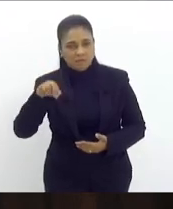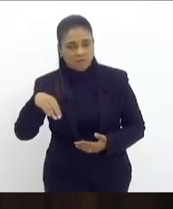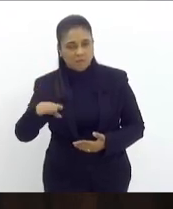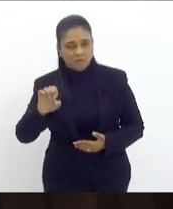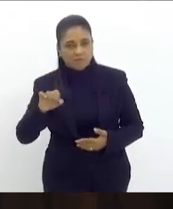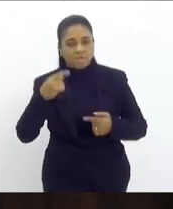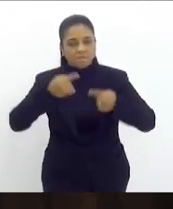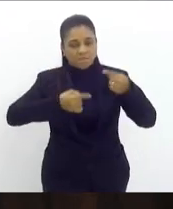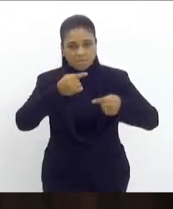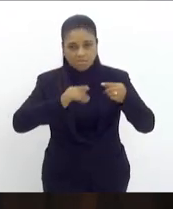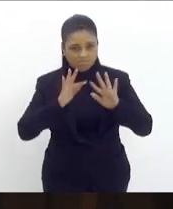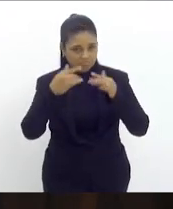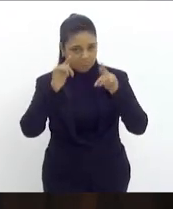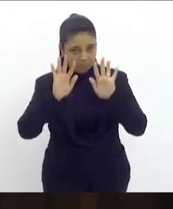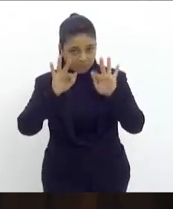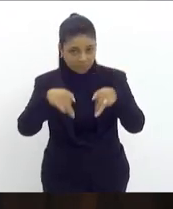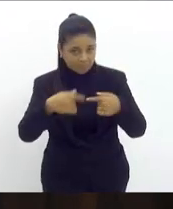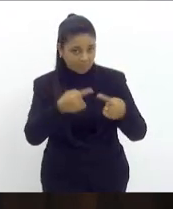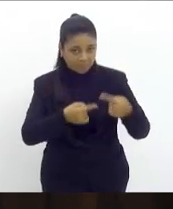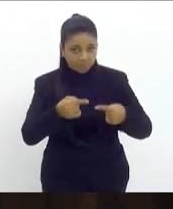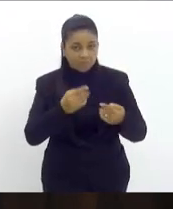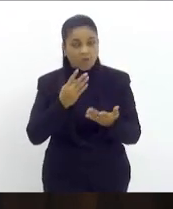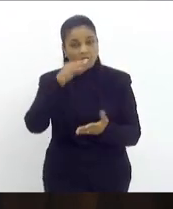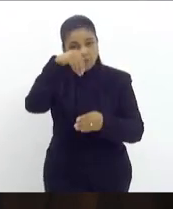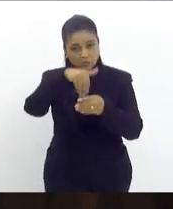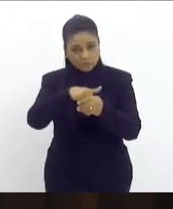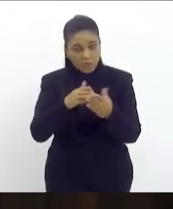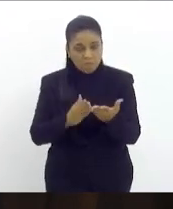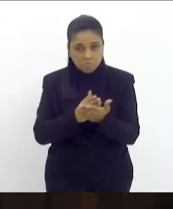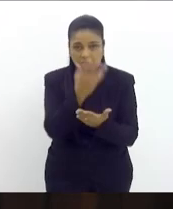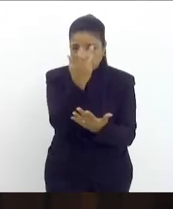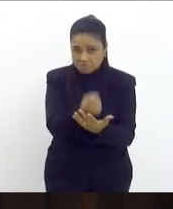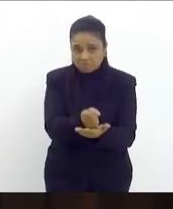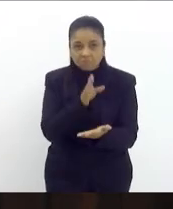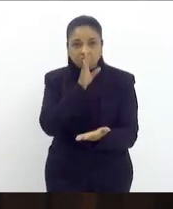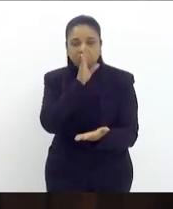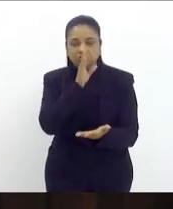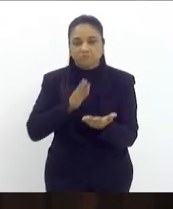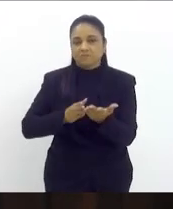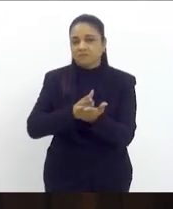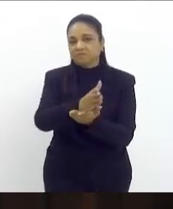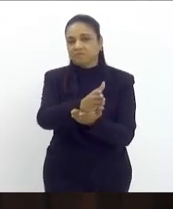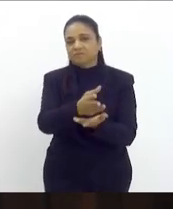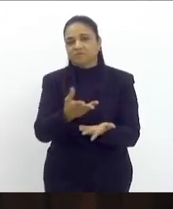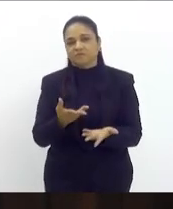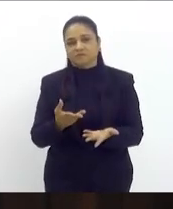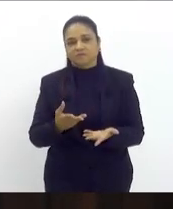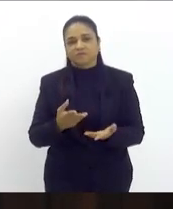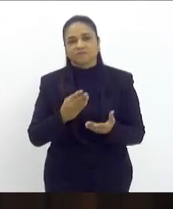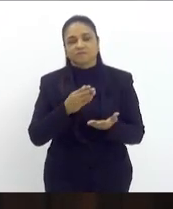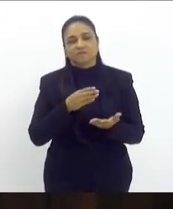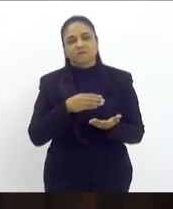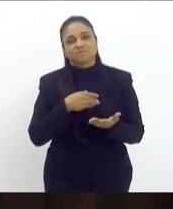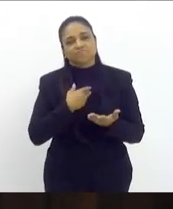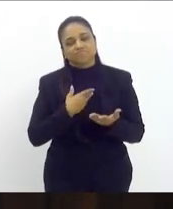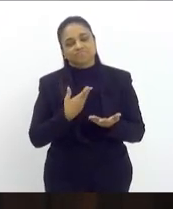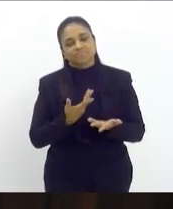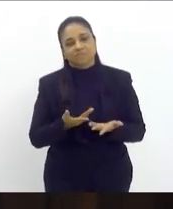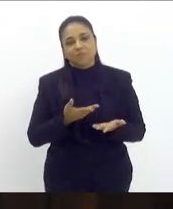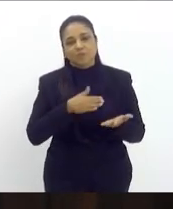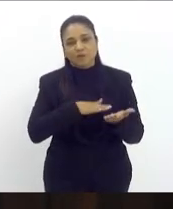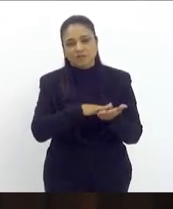discutir encerrada a discussão. Em votação, senhores que aprovam permaneçam como estão. Aprovado vai a promulgação.